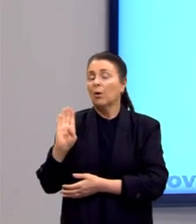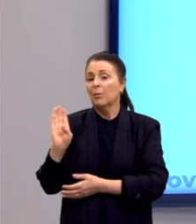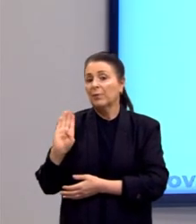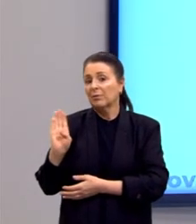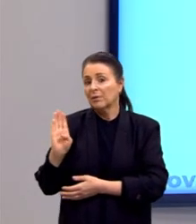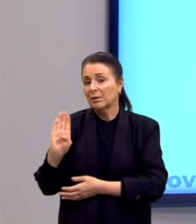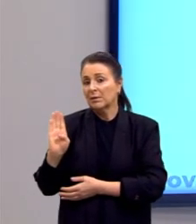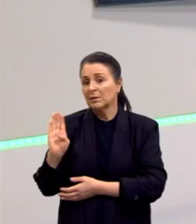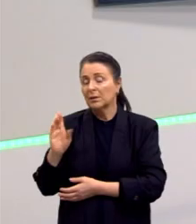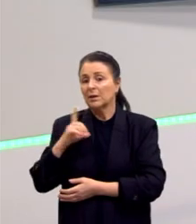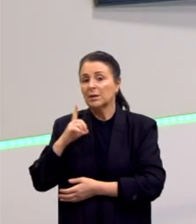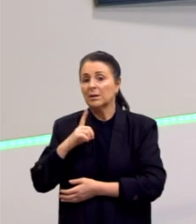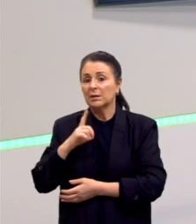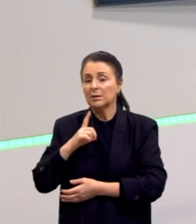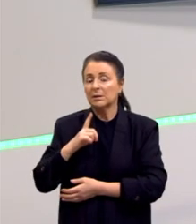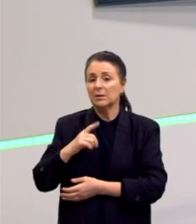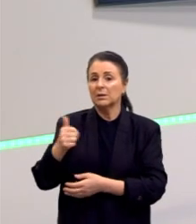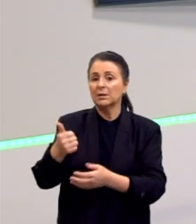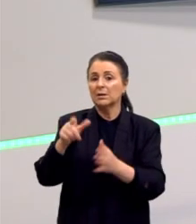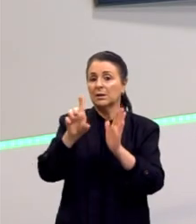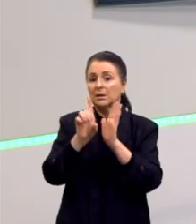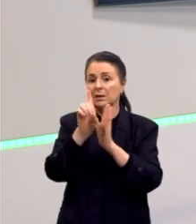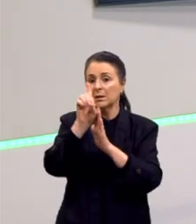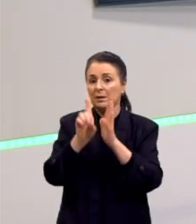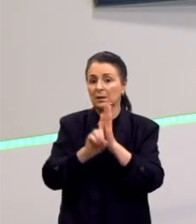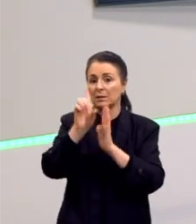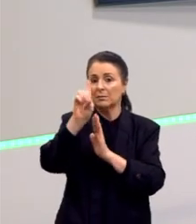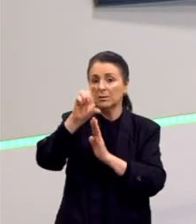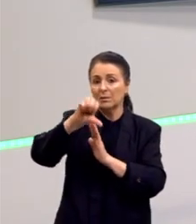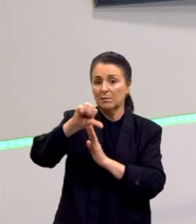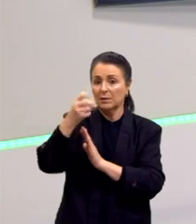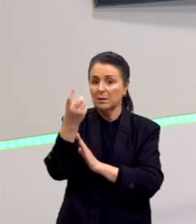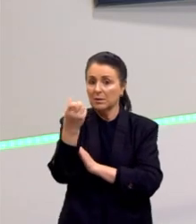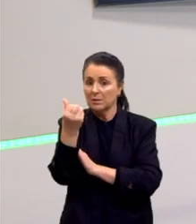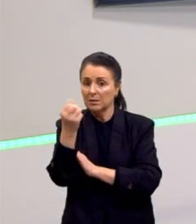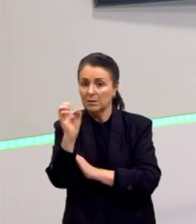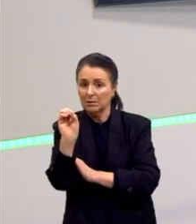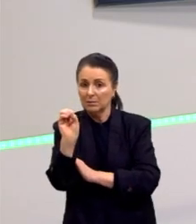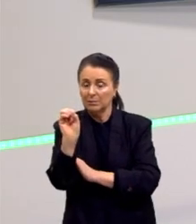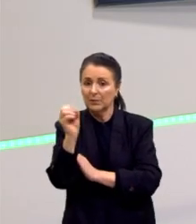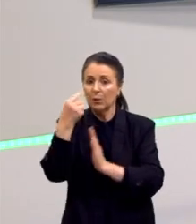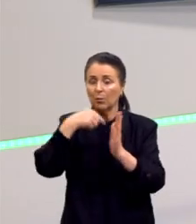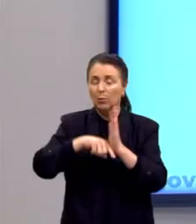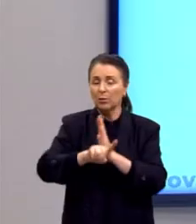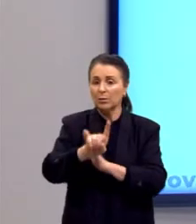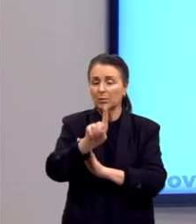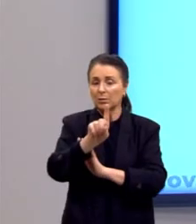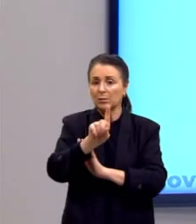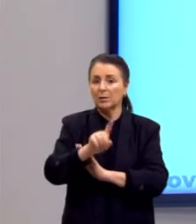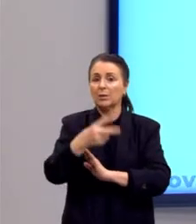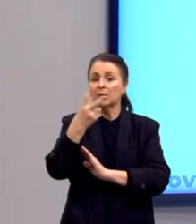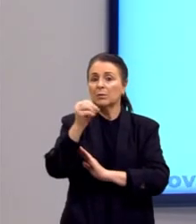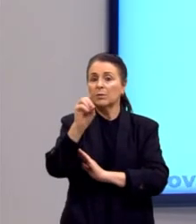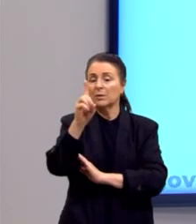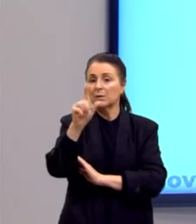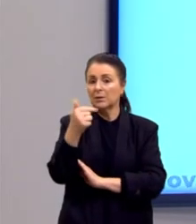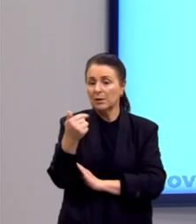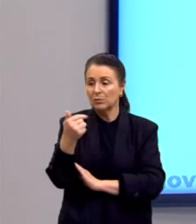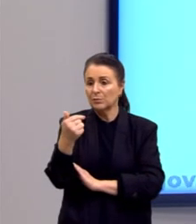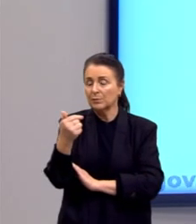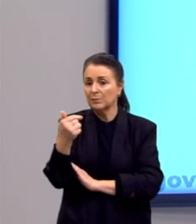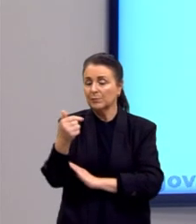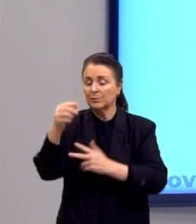de 1960. Certo? Outra questão, de 2017 do Enem,